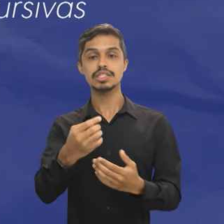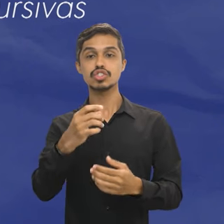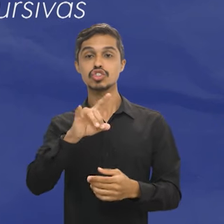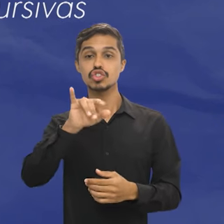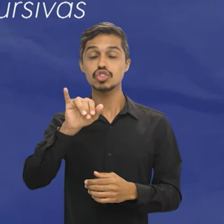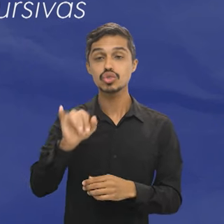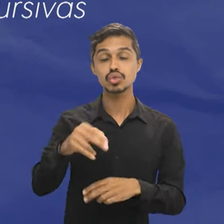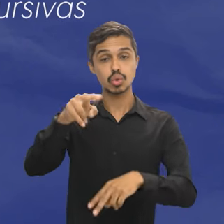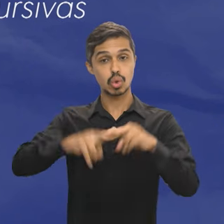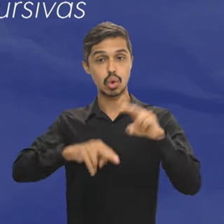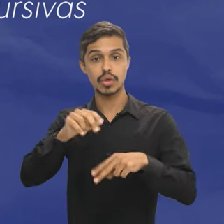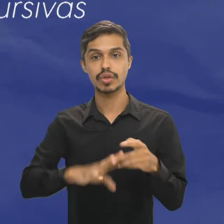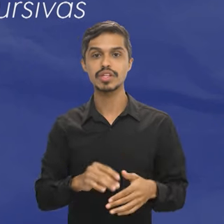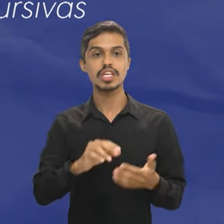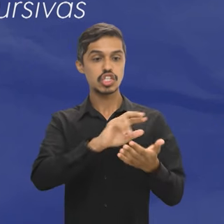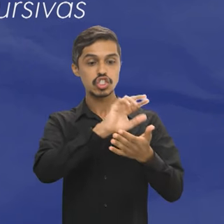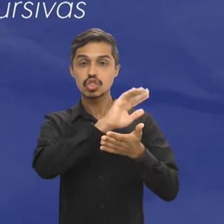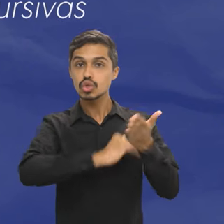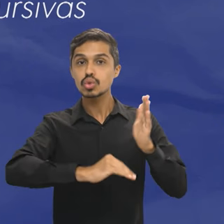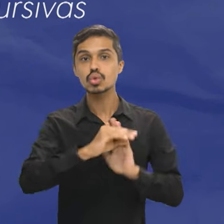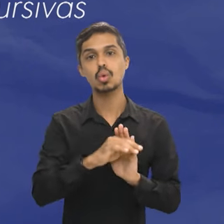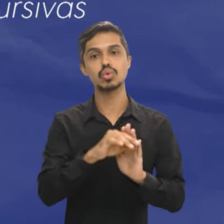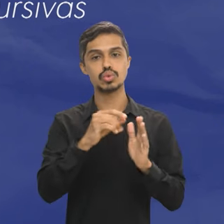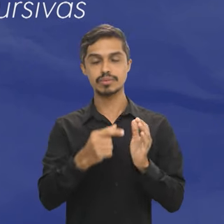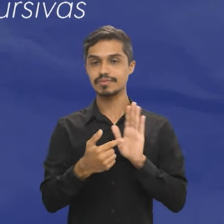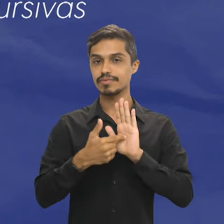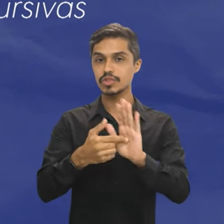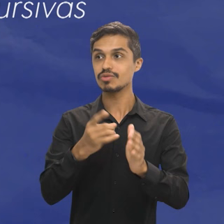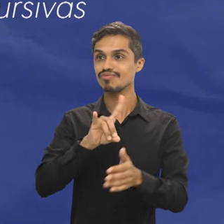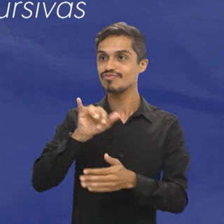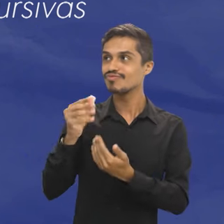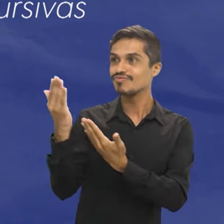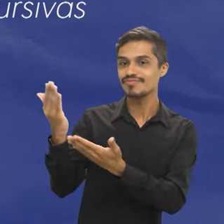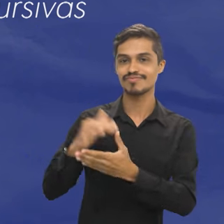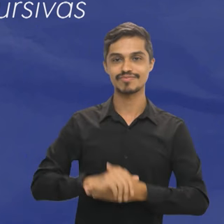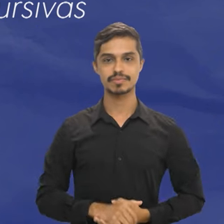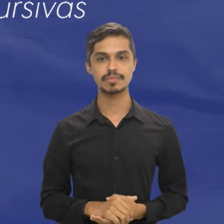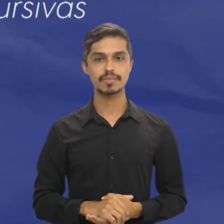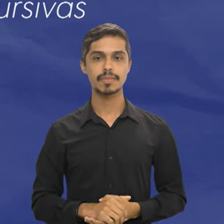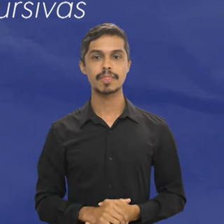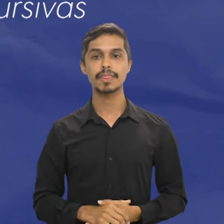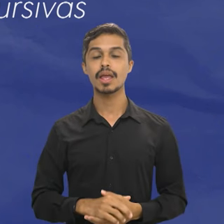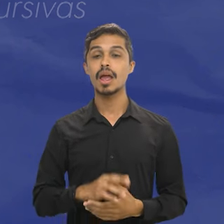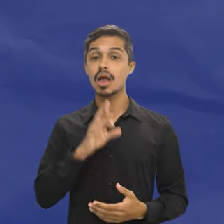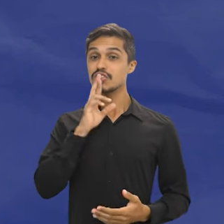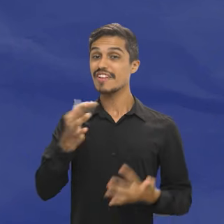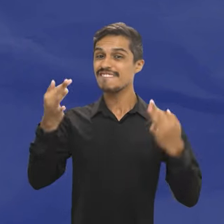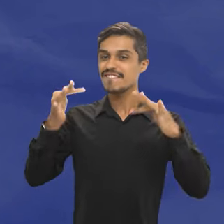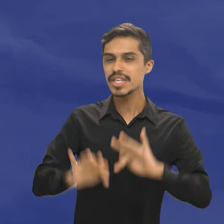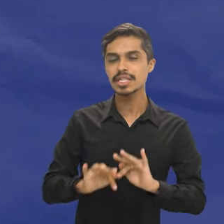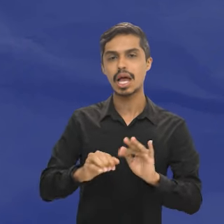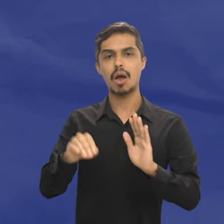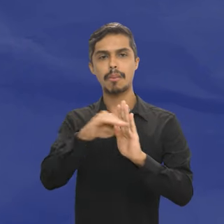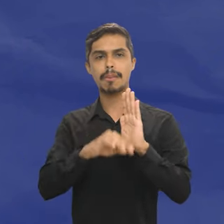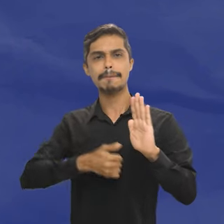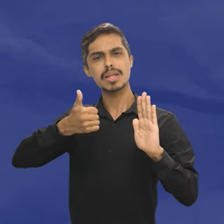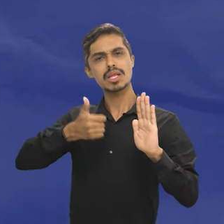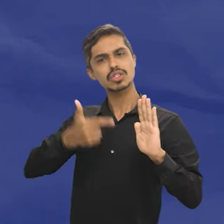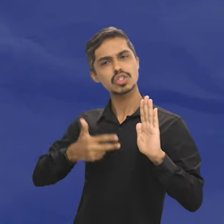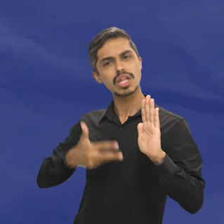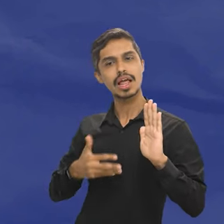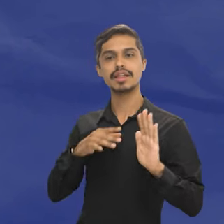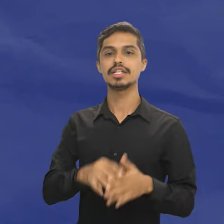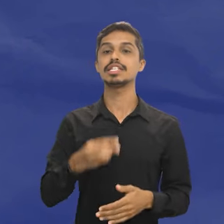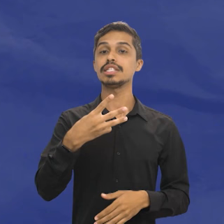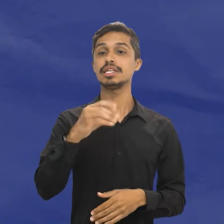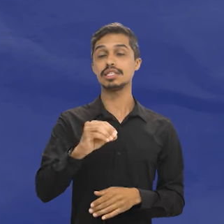preliminares e das provas discursivas e redação está marcada para 3 de junho. O resultado final sai